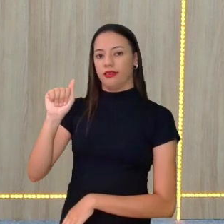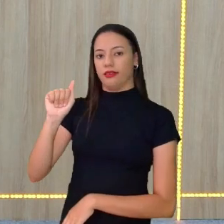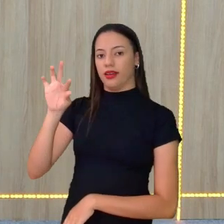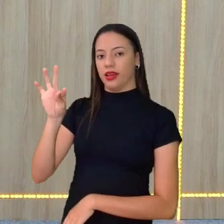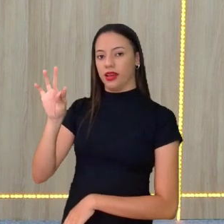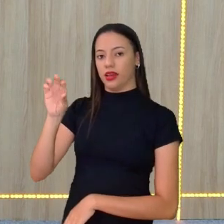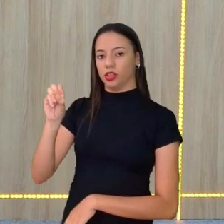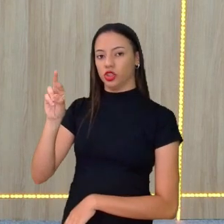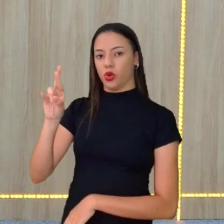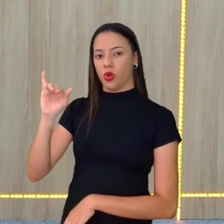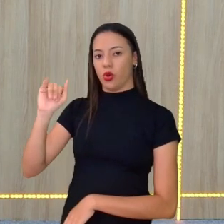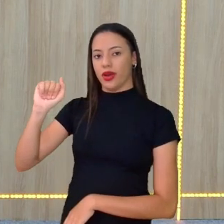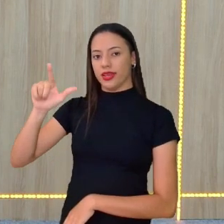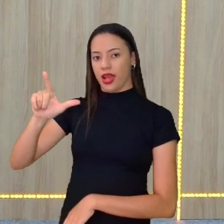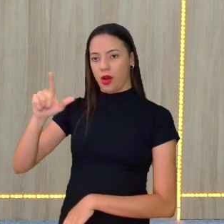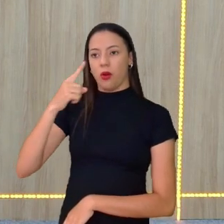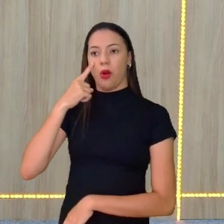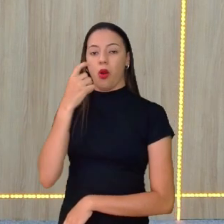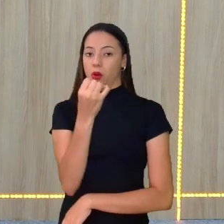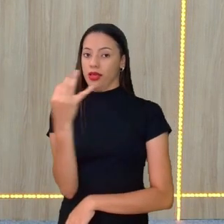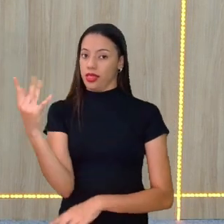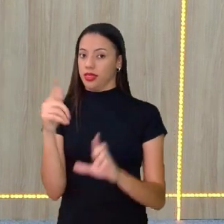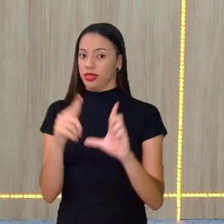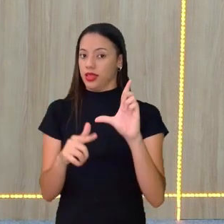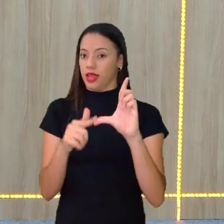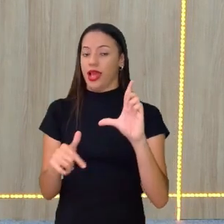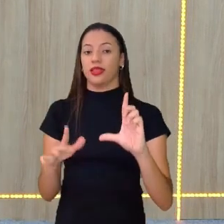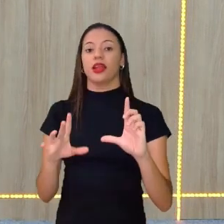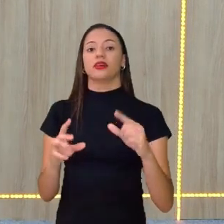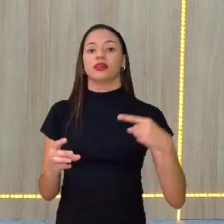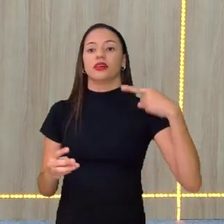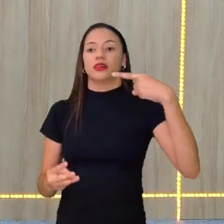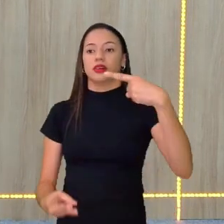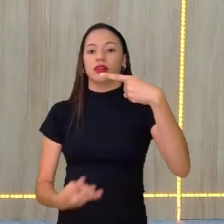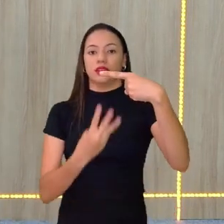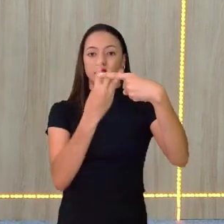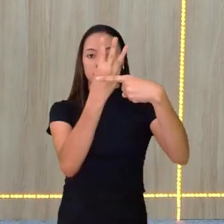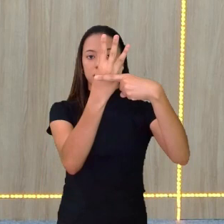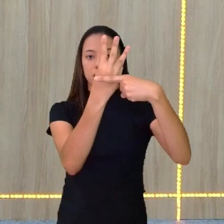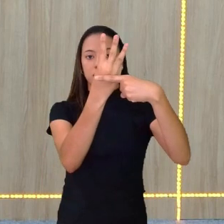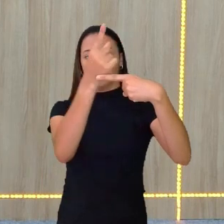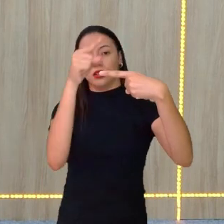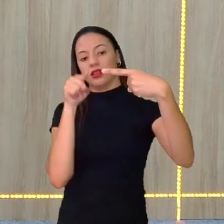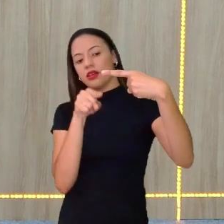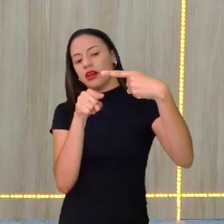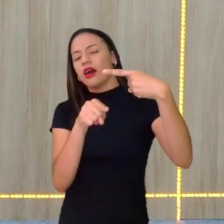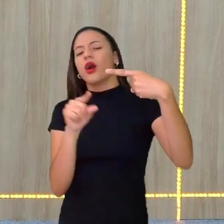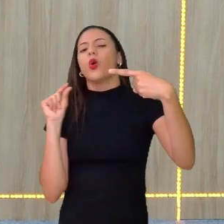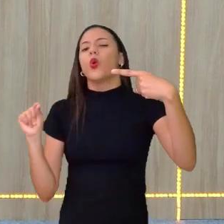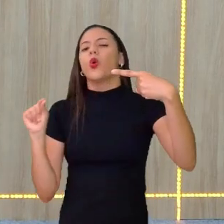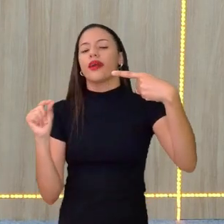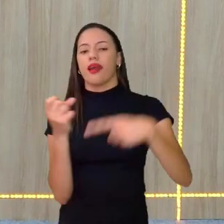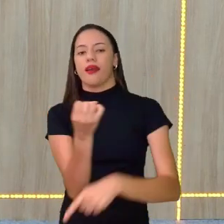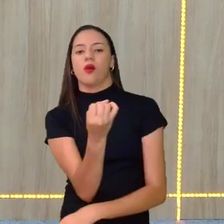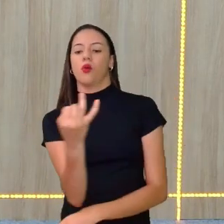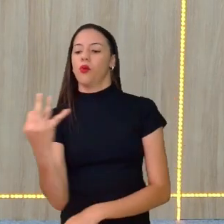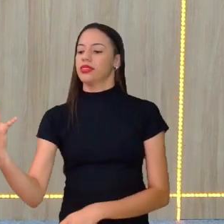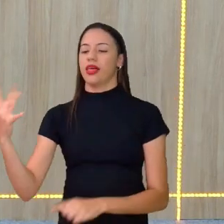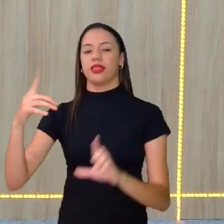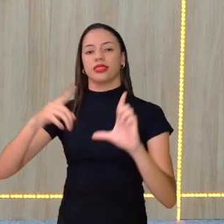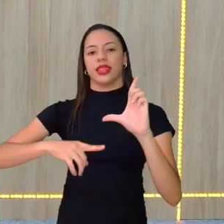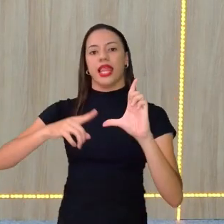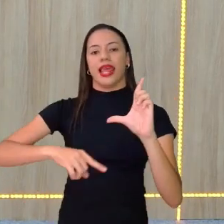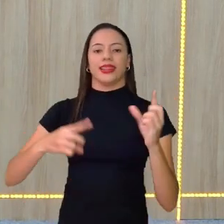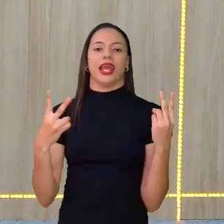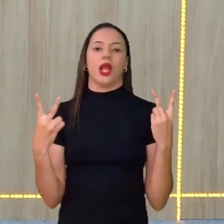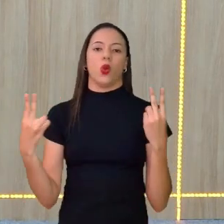fatorial. Observa a quantidade de letras que tem. E embaixo, no denominador, eu boto a quantidade de letras